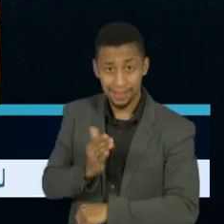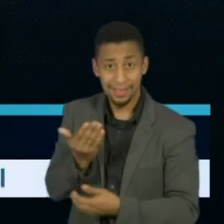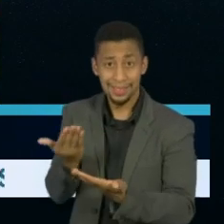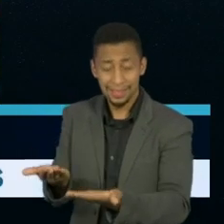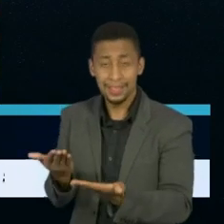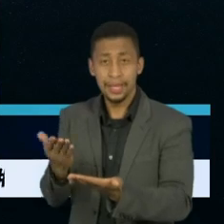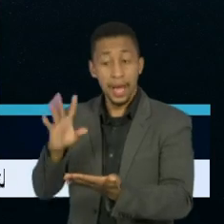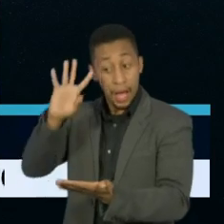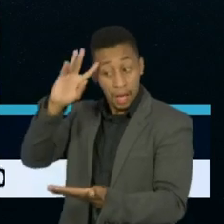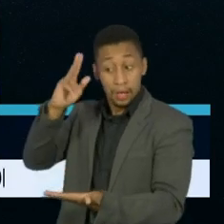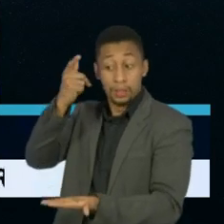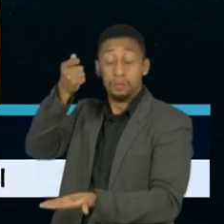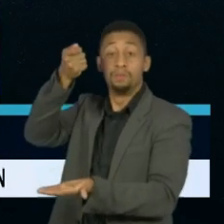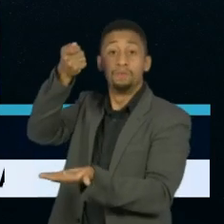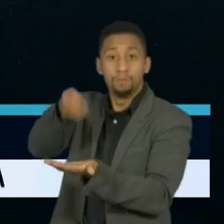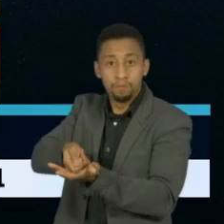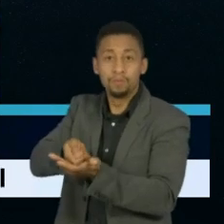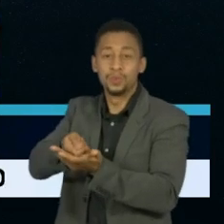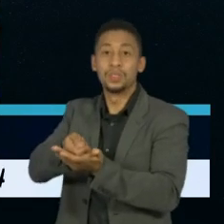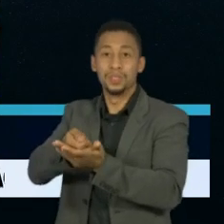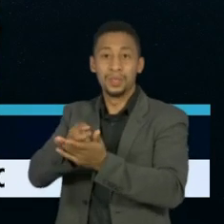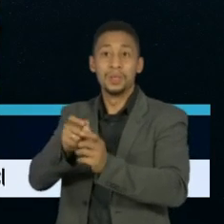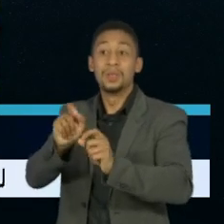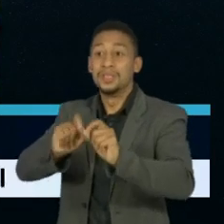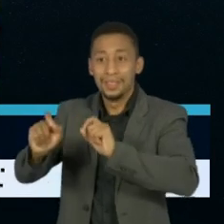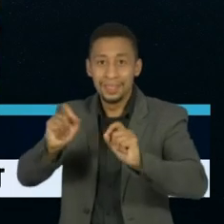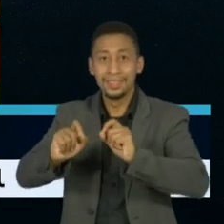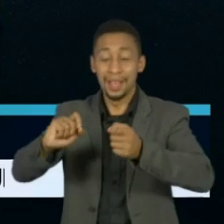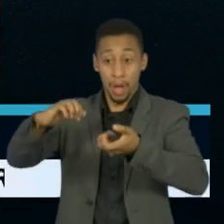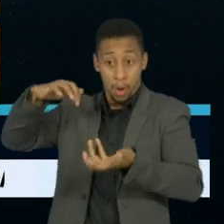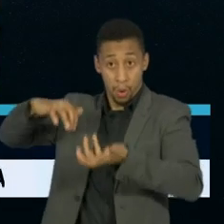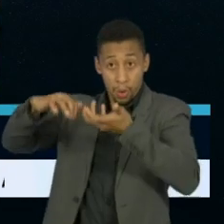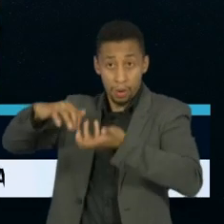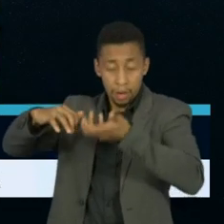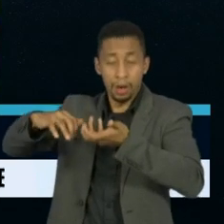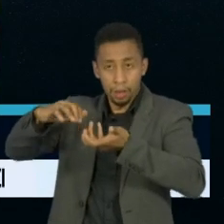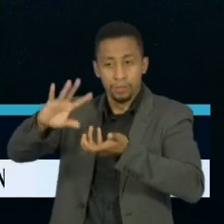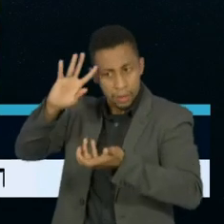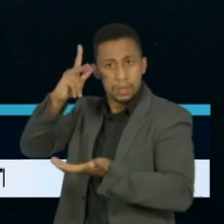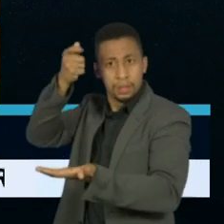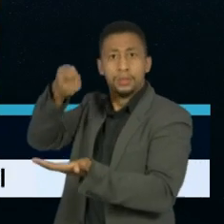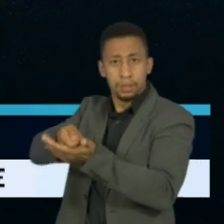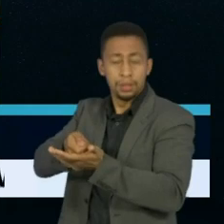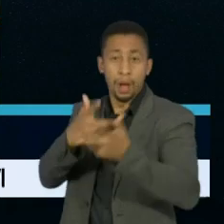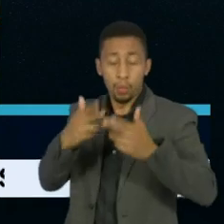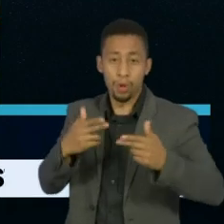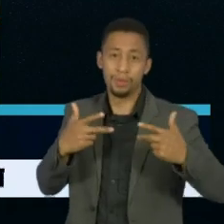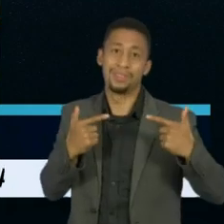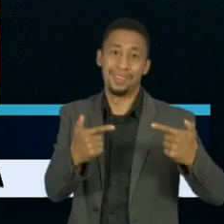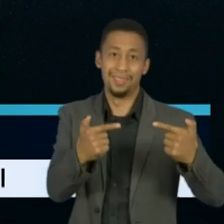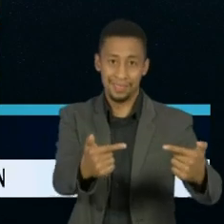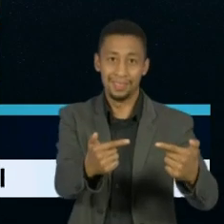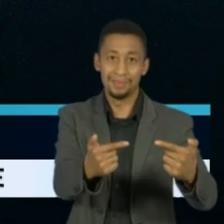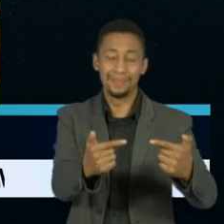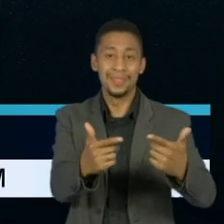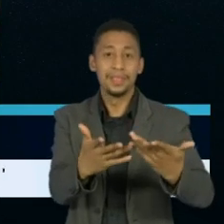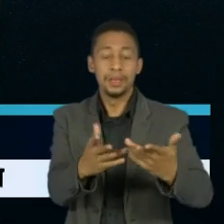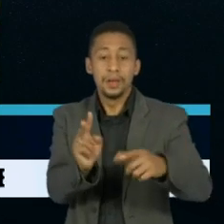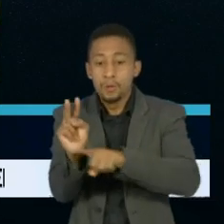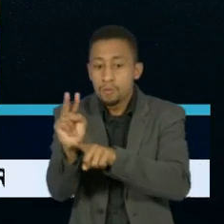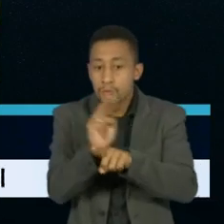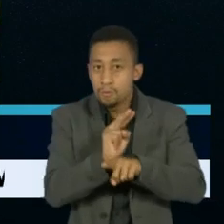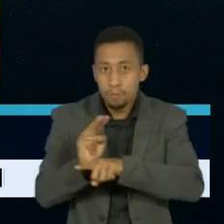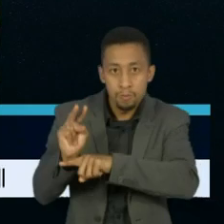decisão que tem que ser tomada pelo Congresso Nacional, inclusive na hipótese de declaração de guerra. Quanto à proteção dos